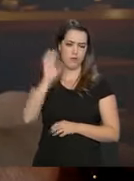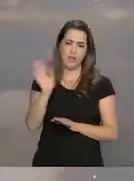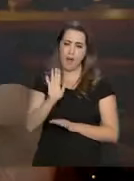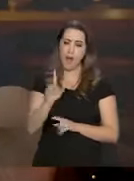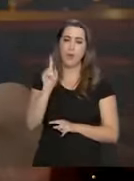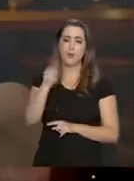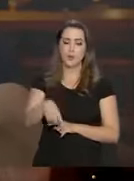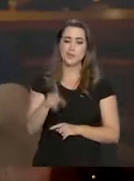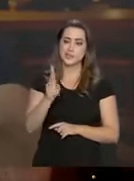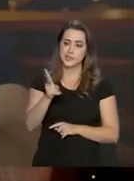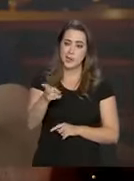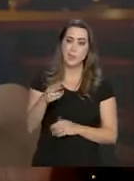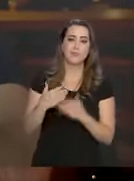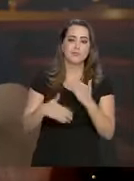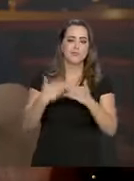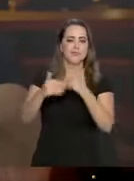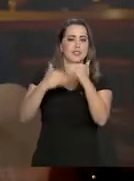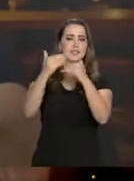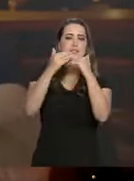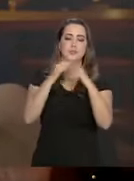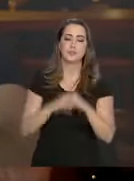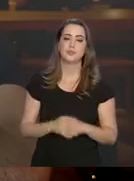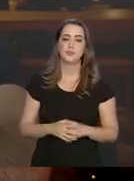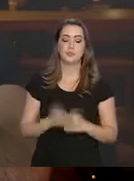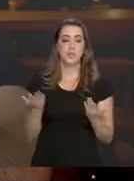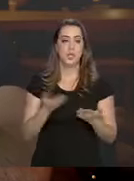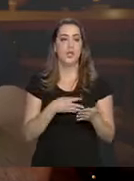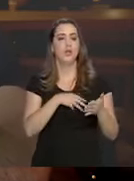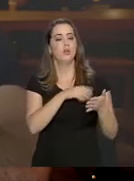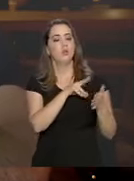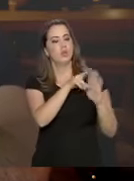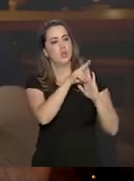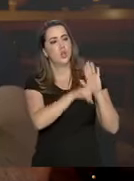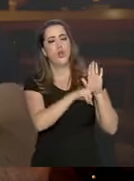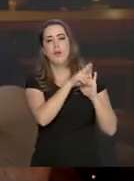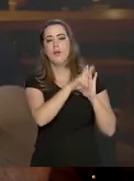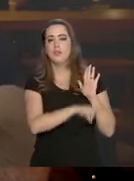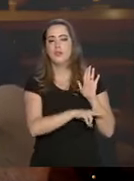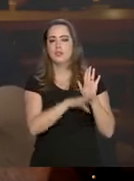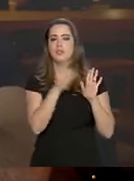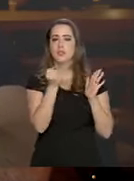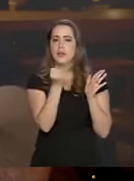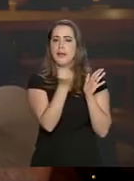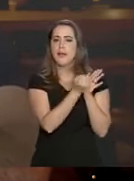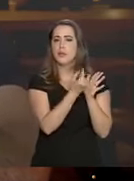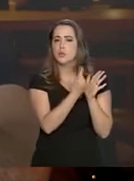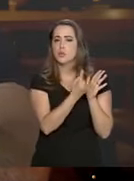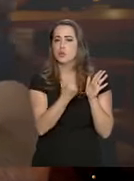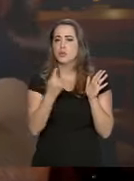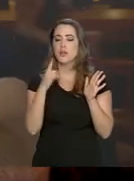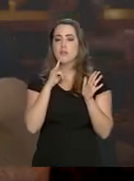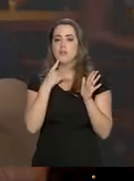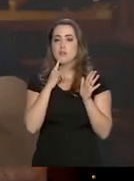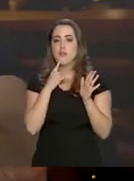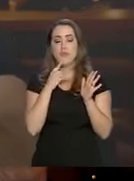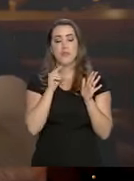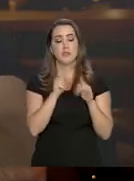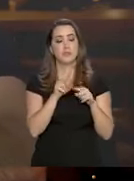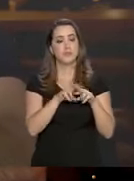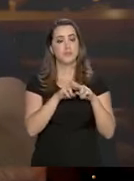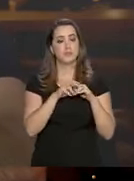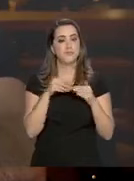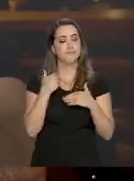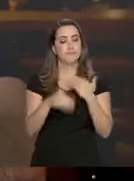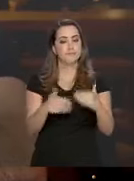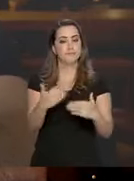retorno. Esse processo de regulamentação da cerveja, de você tirar o registro de cada cerveja, a partir do momento que